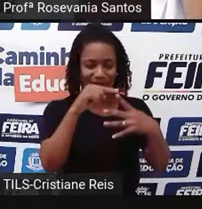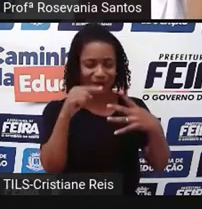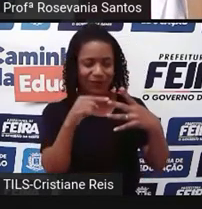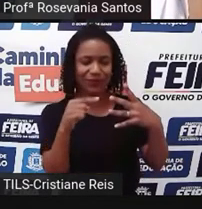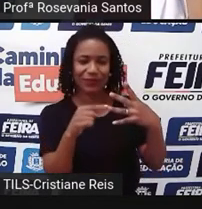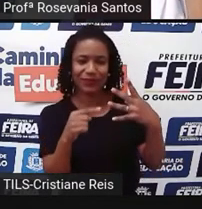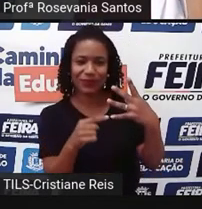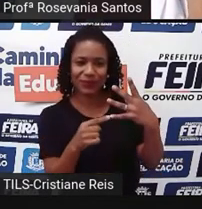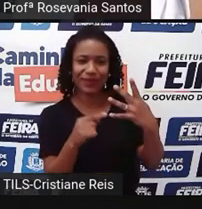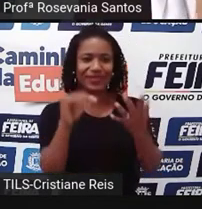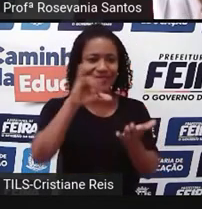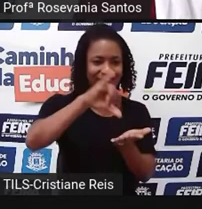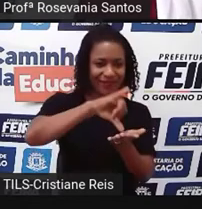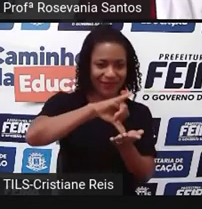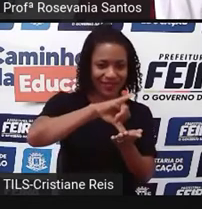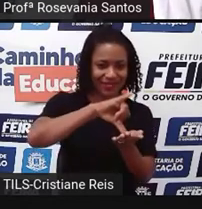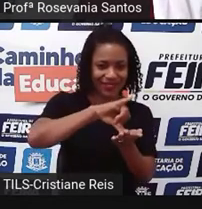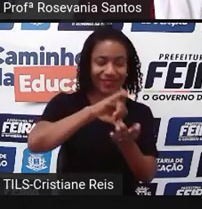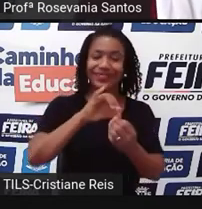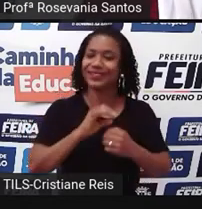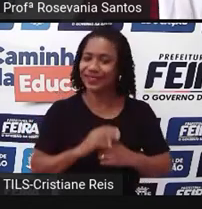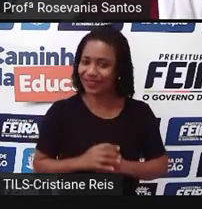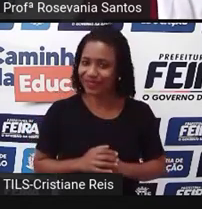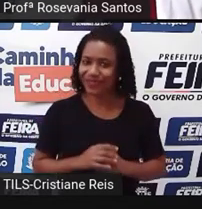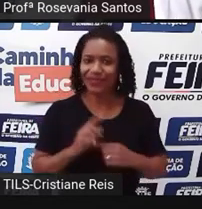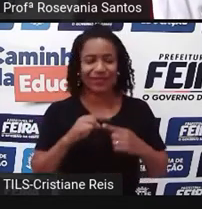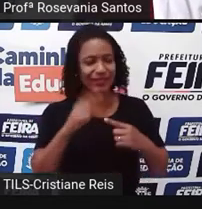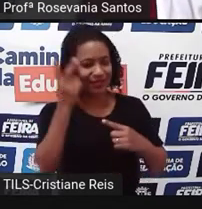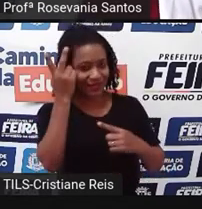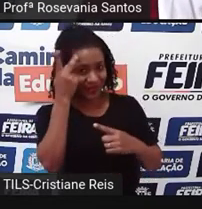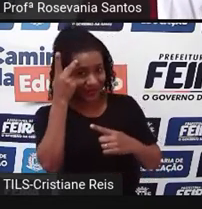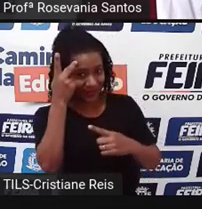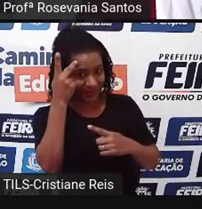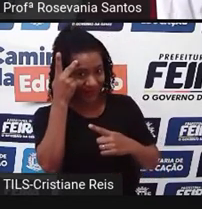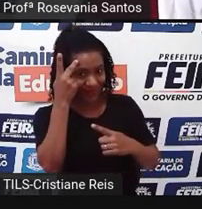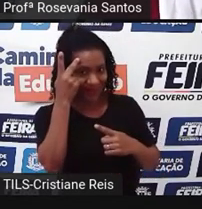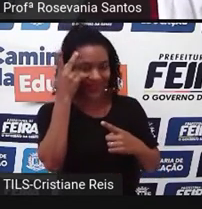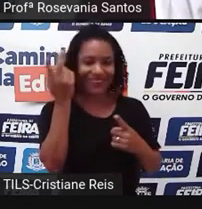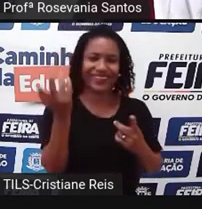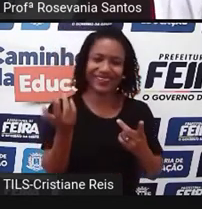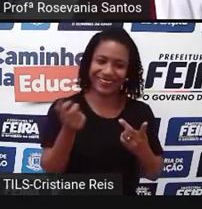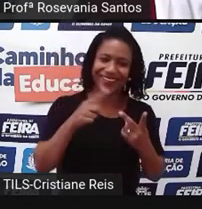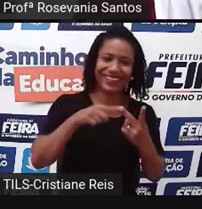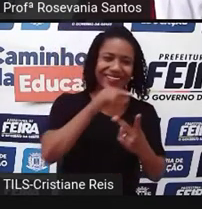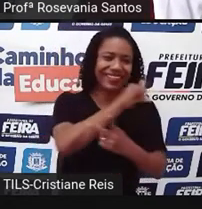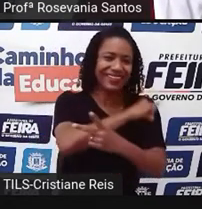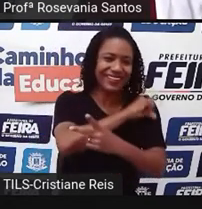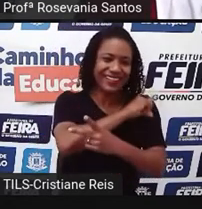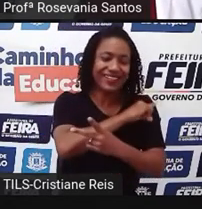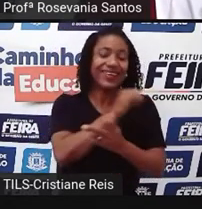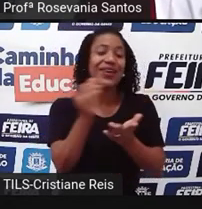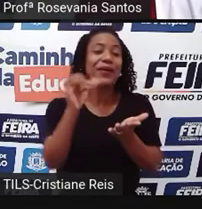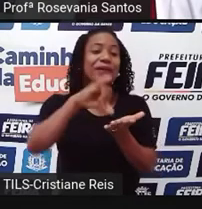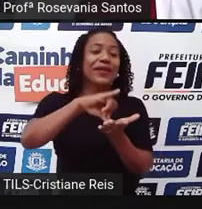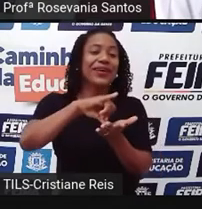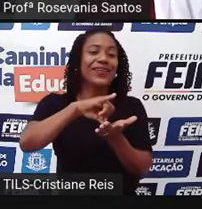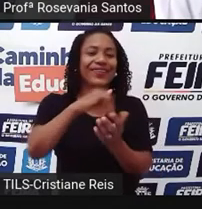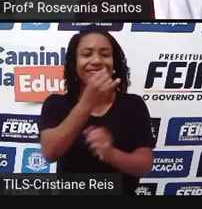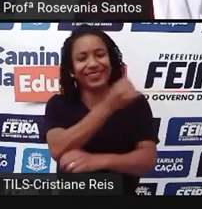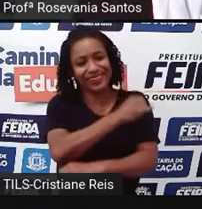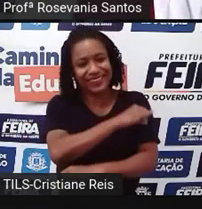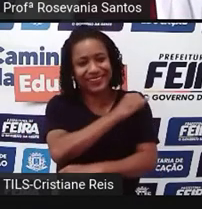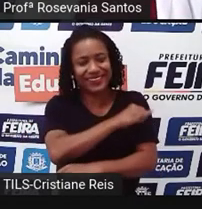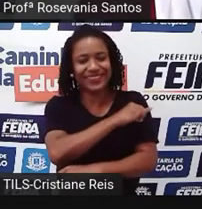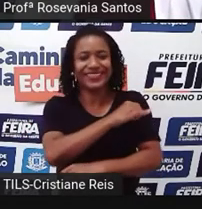capitais, melhor dizendo. Porque a gente está assim, São Paulo, qual é a capital? São Paulo. Rio de Janeiro, qual é a capital? Rio de